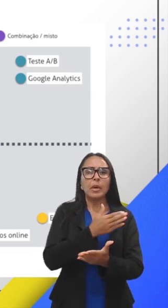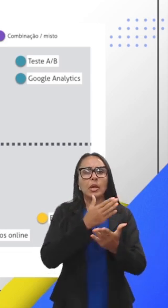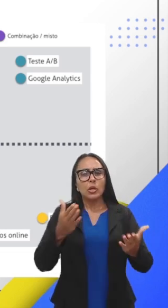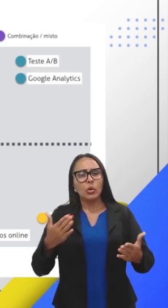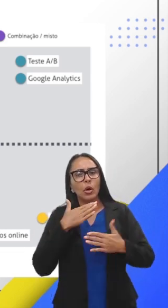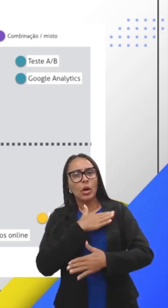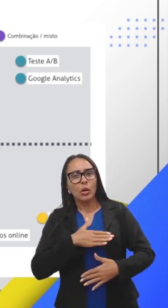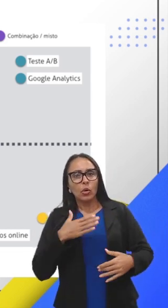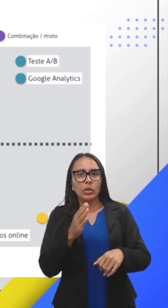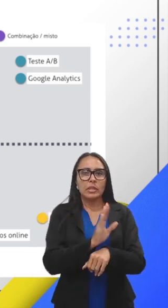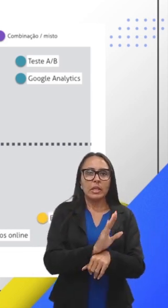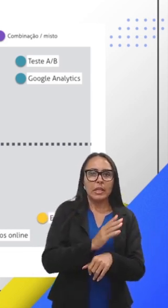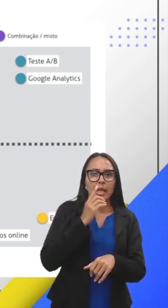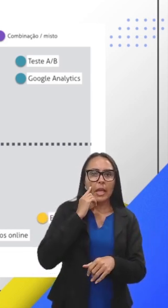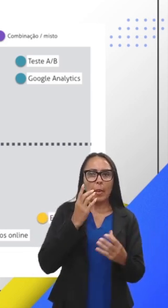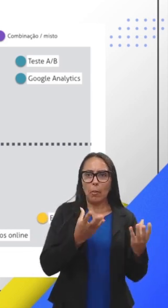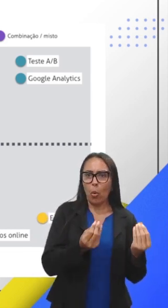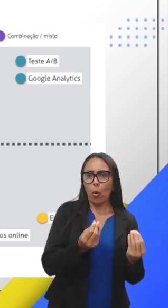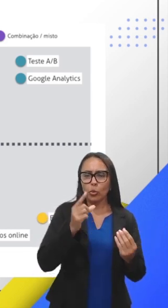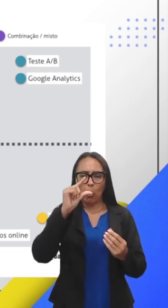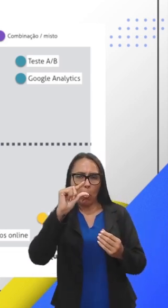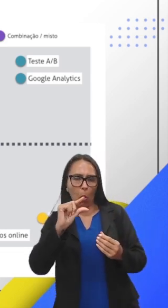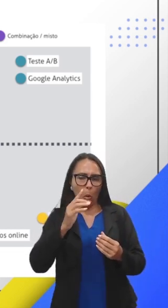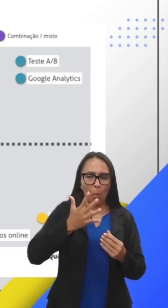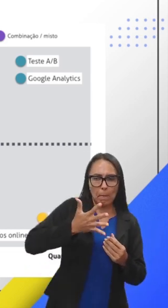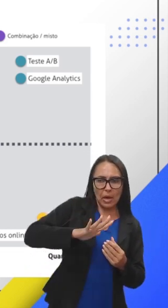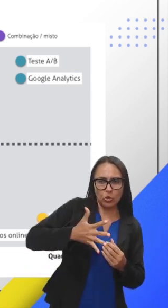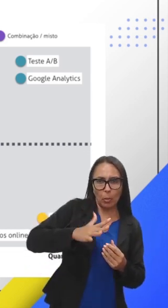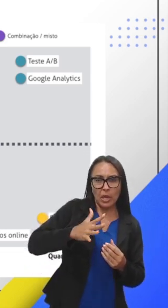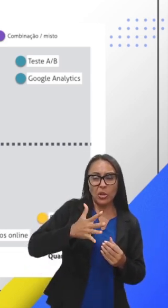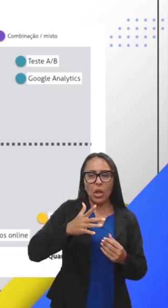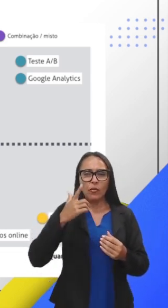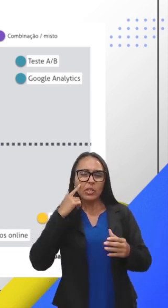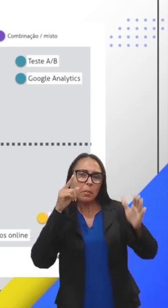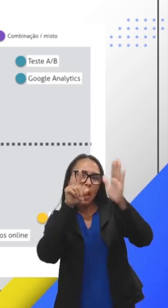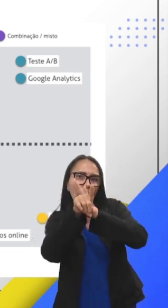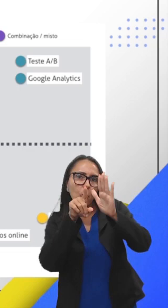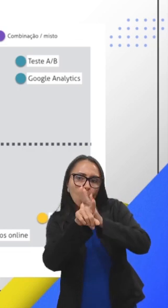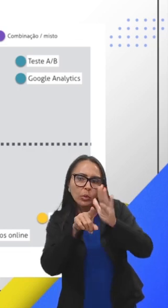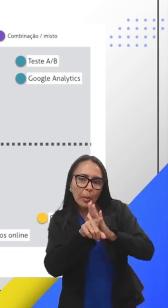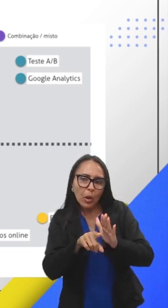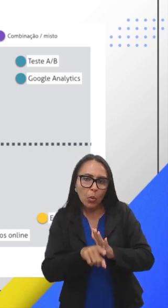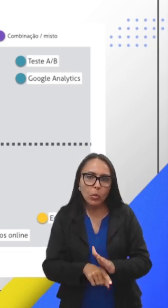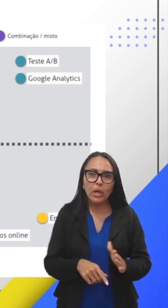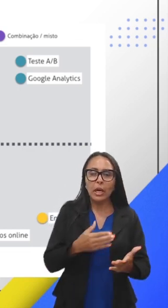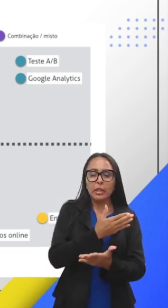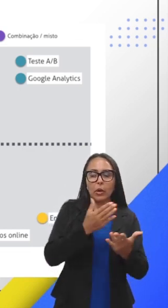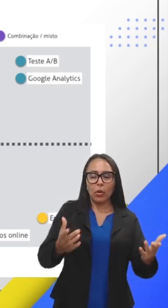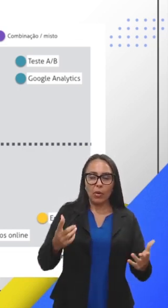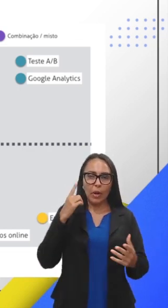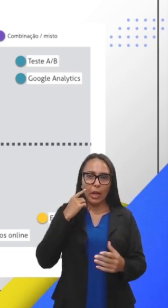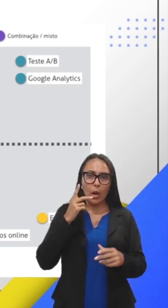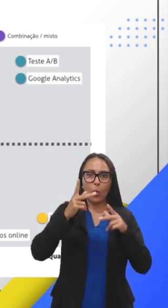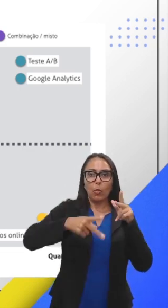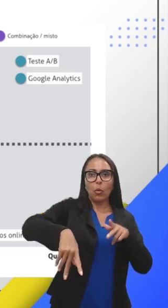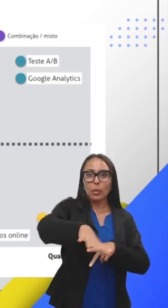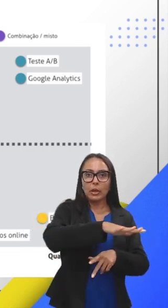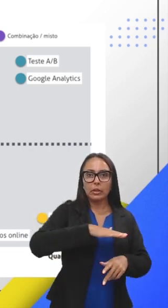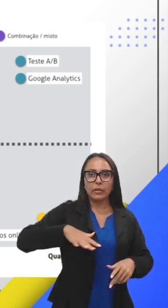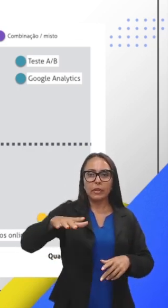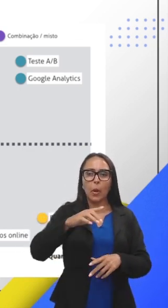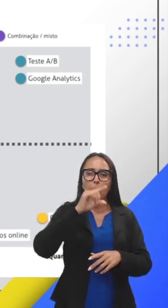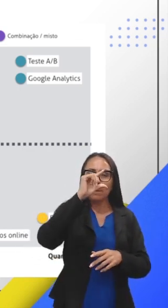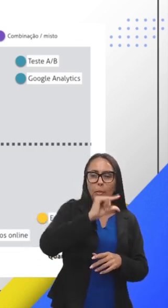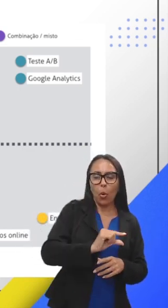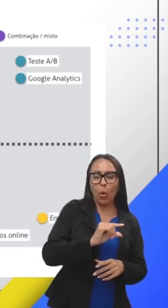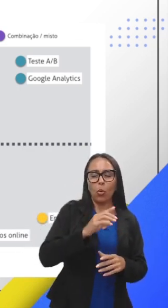pouco, médio, e por aí vai, então, daí você vai ter uma ideia, do que determinado público, que você quer alcançar, gosta muito, pouco, médio, ou